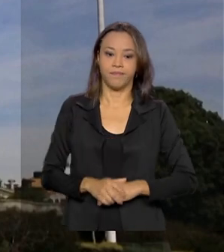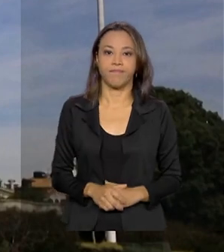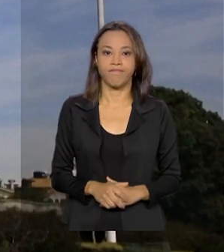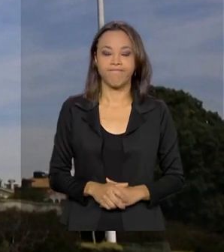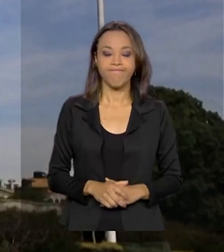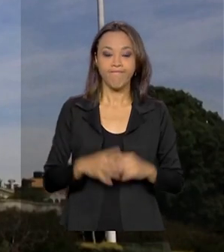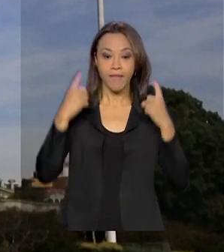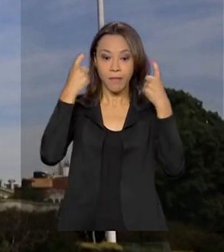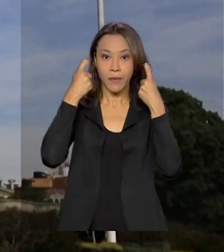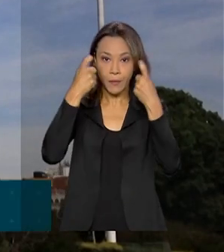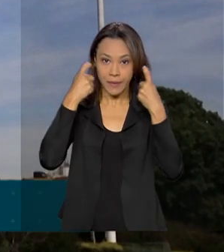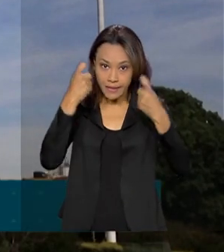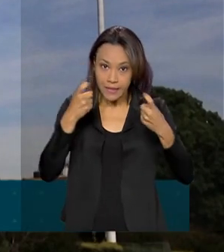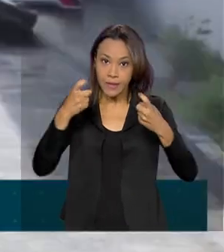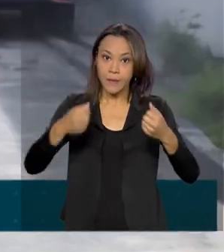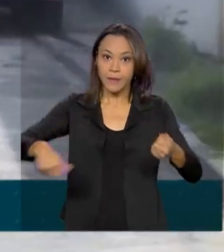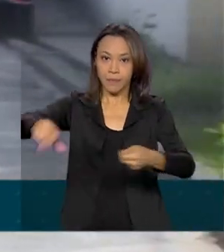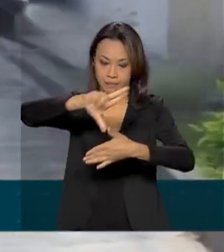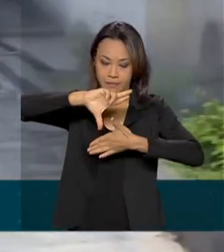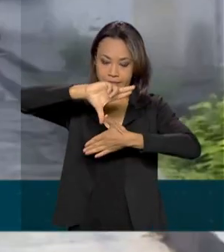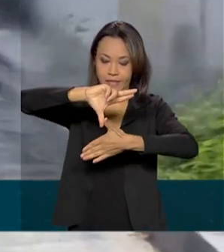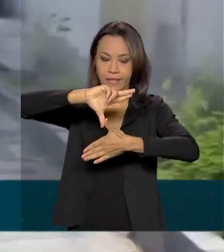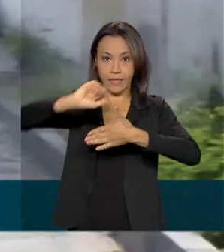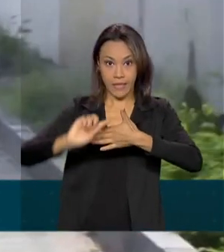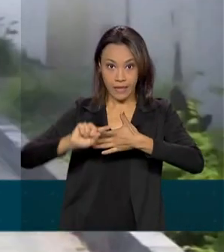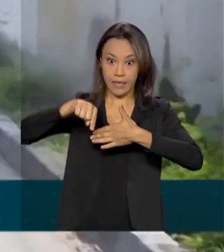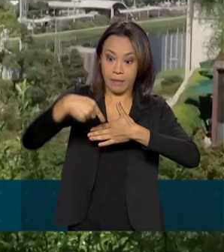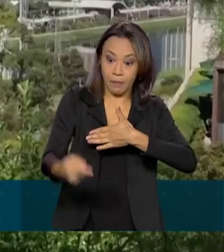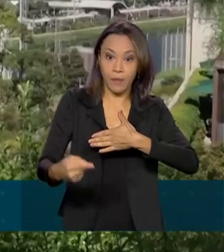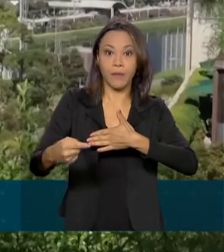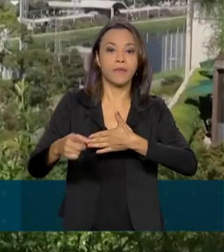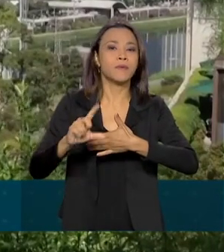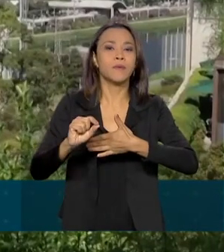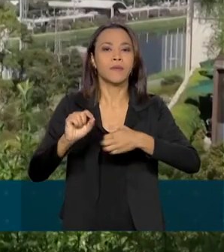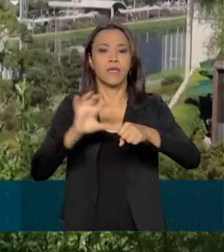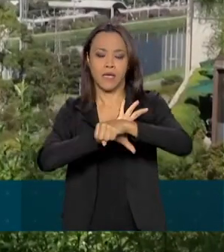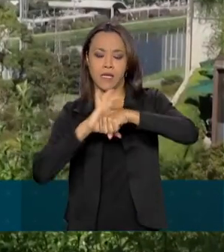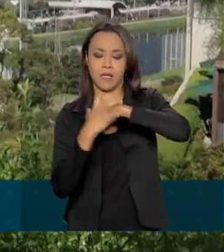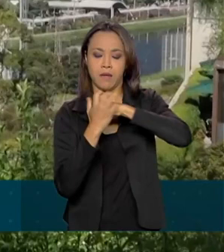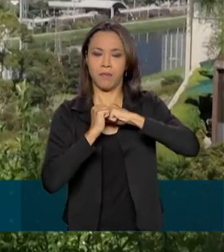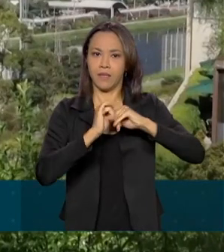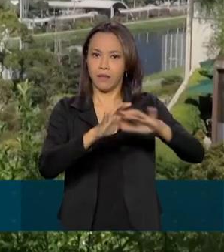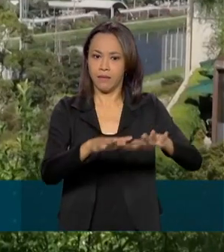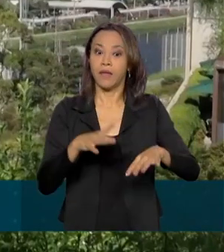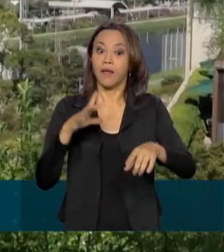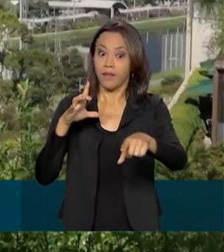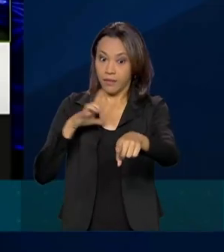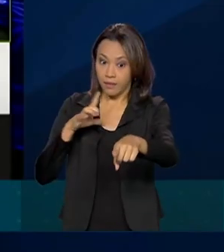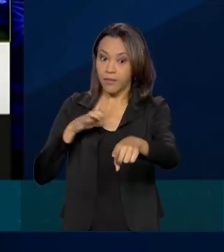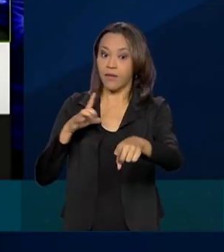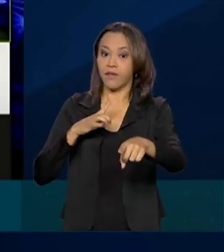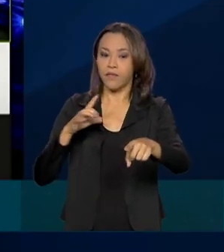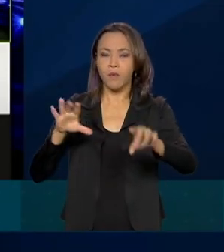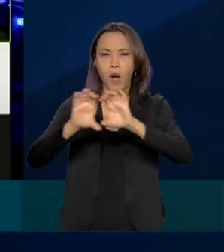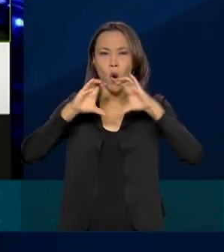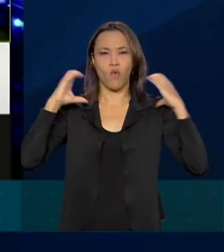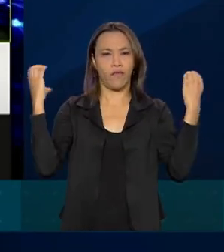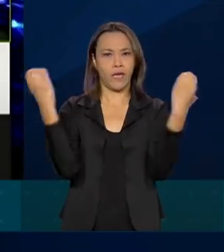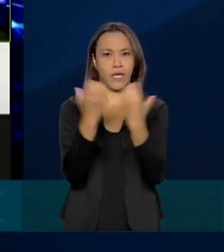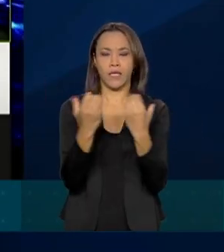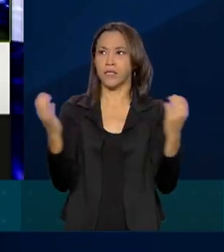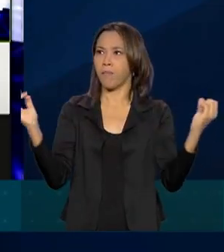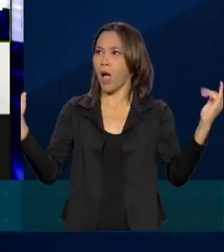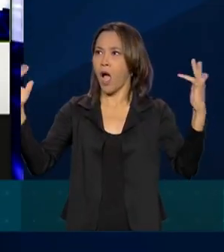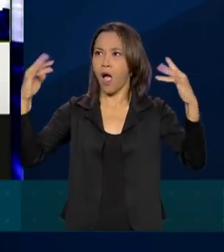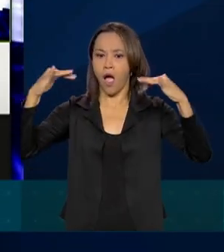preocupação com a América Latina pós pandemia do coronavírus motivou uma conferência internacional com a participação do